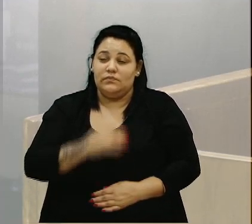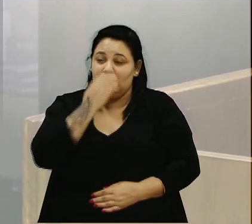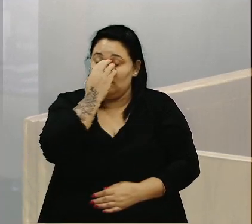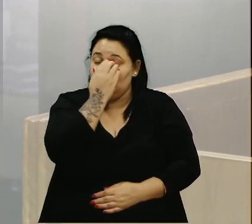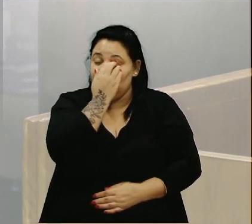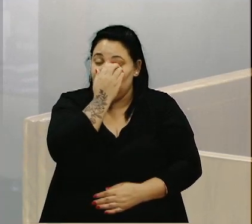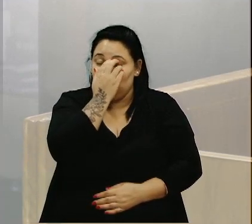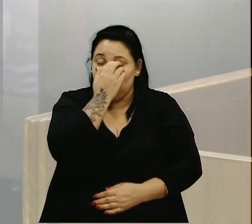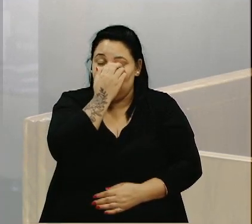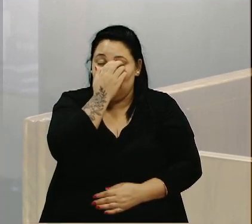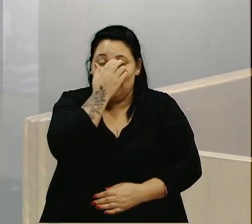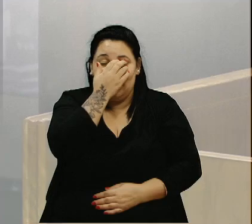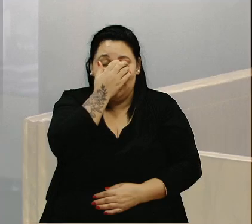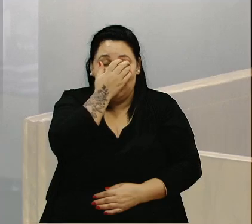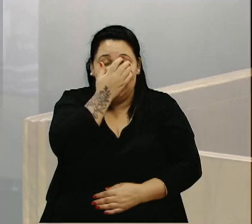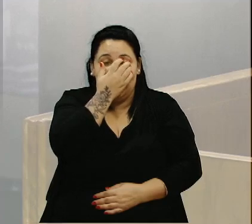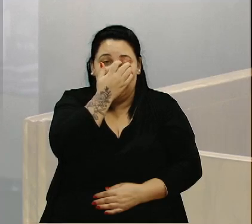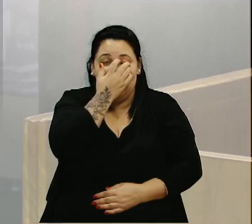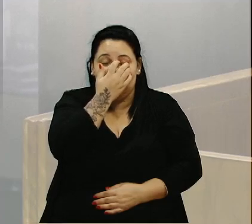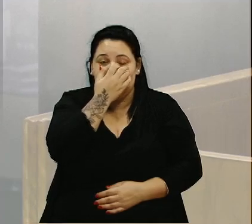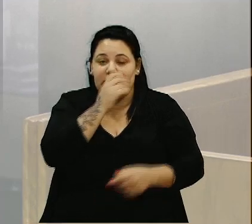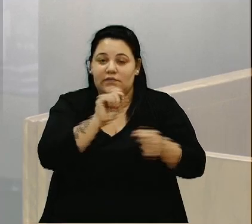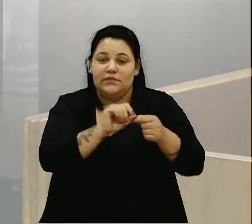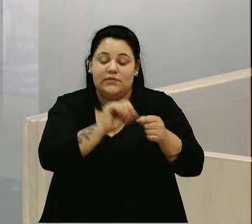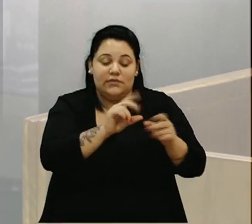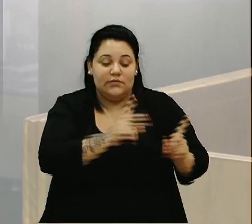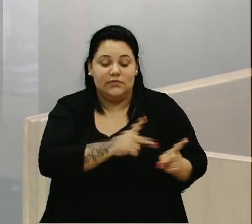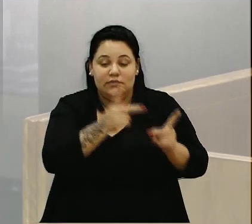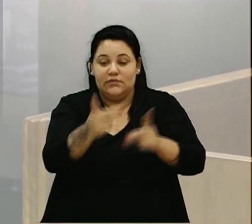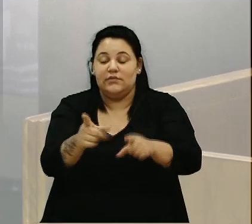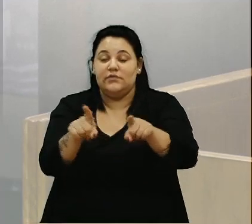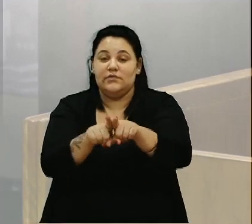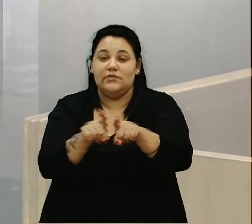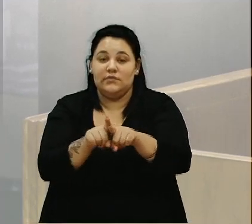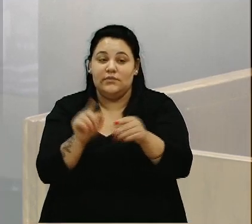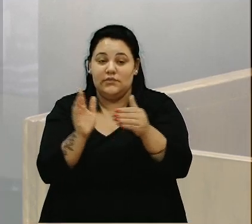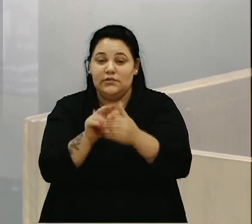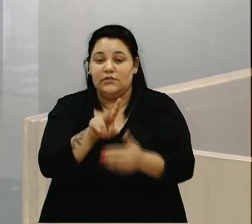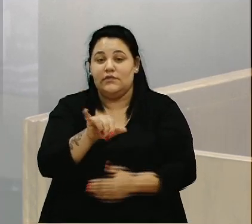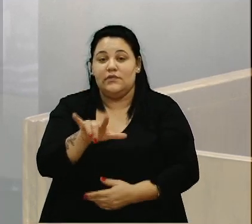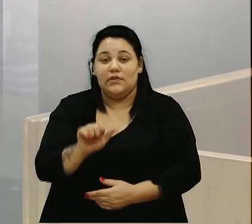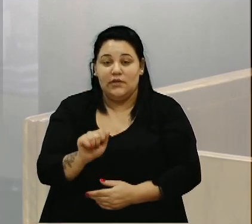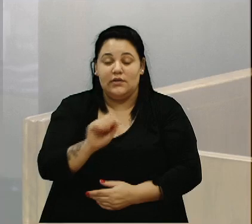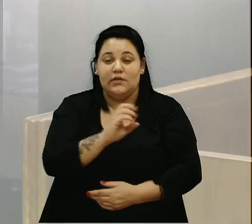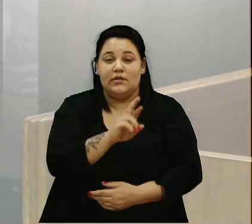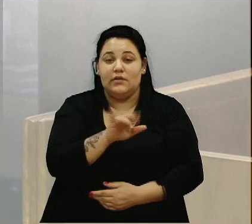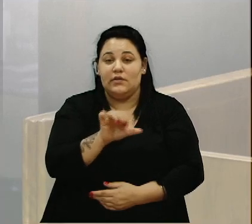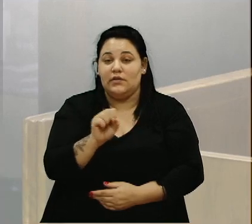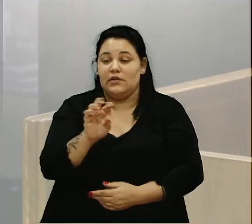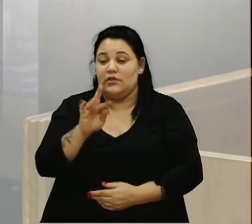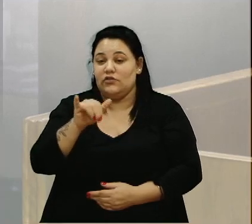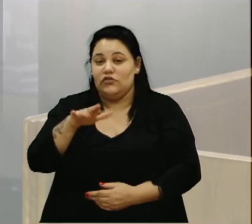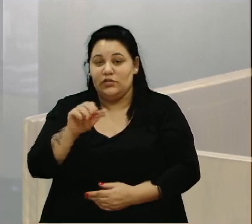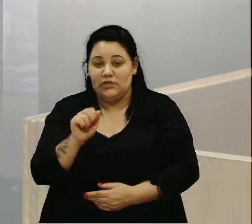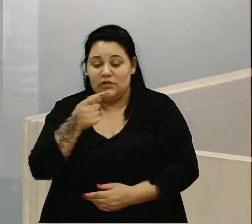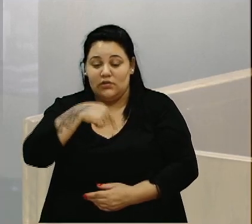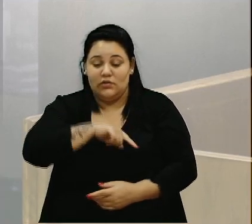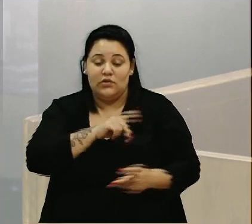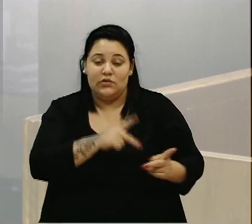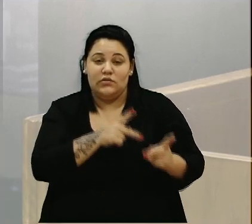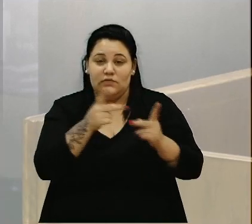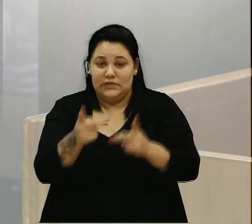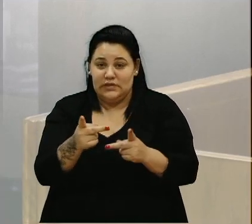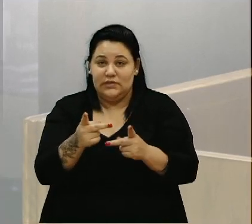visita ali na subprefeitura de Vila Cristina. A gente esteve visitando, a gente foi